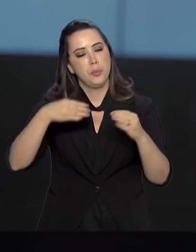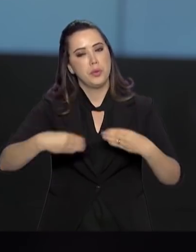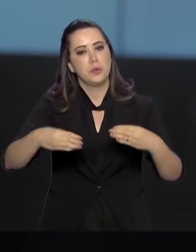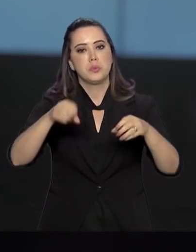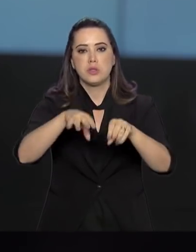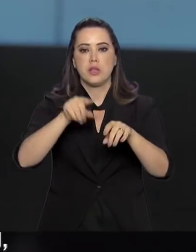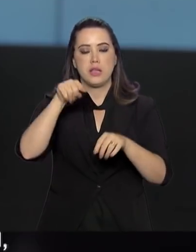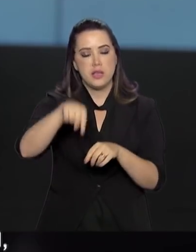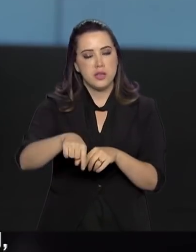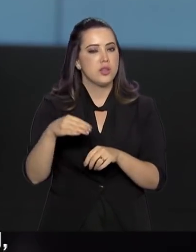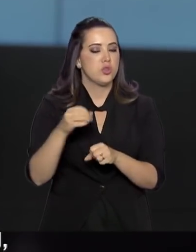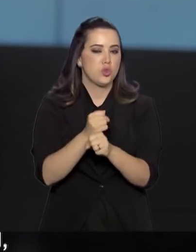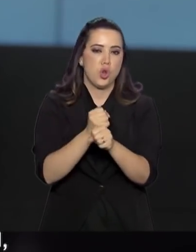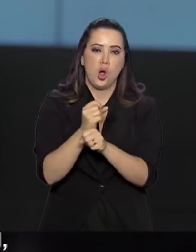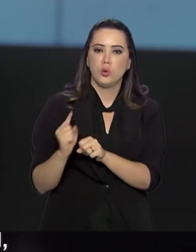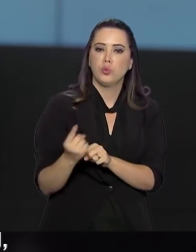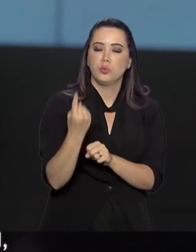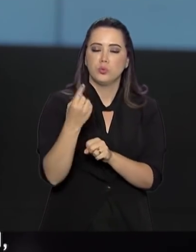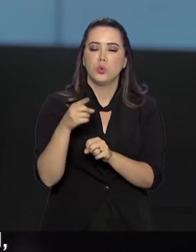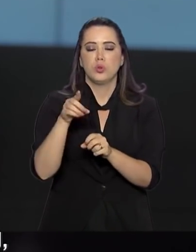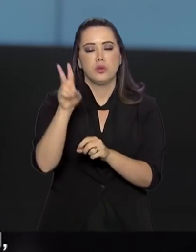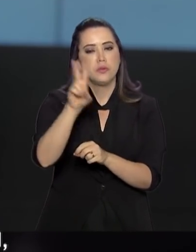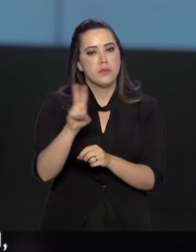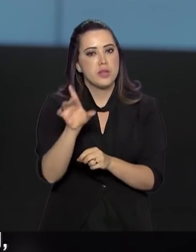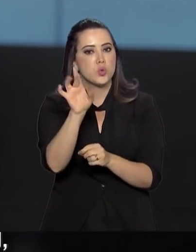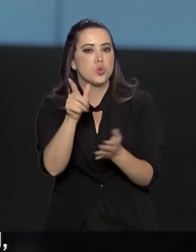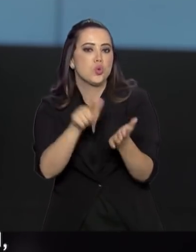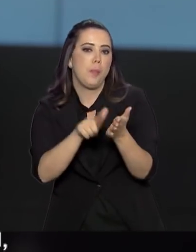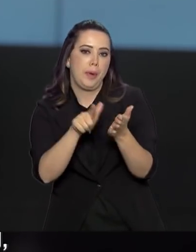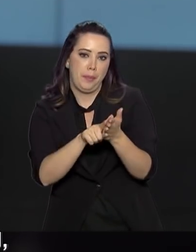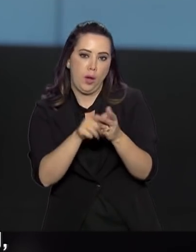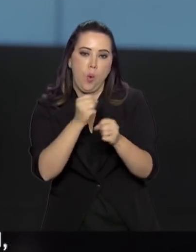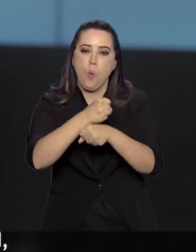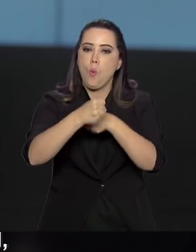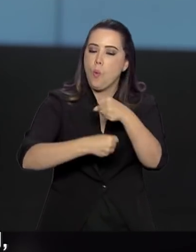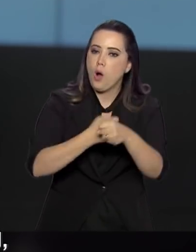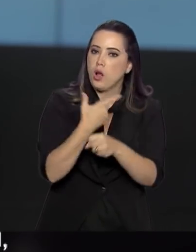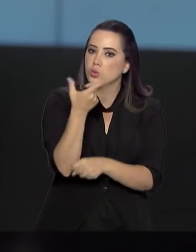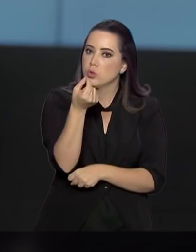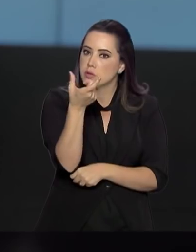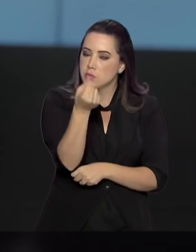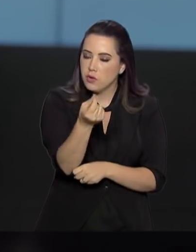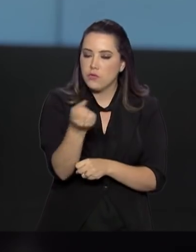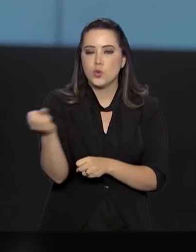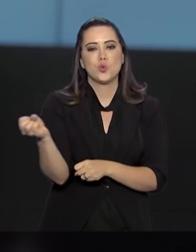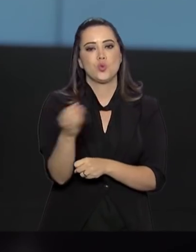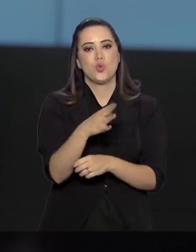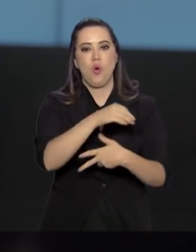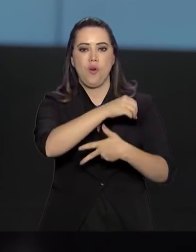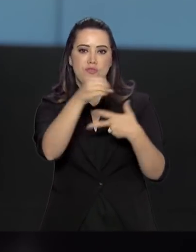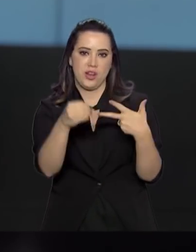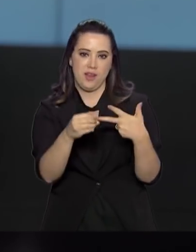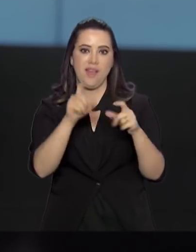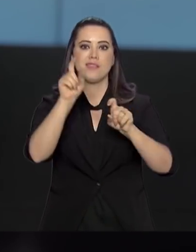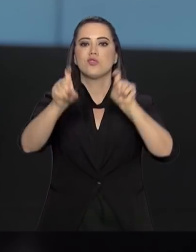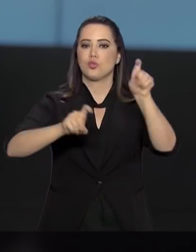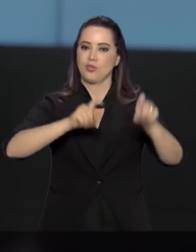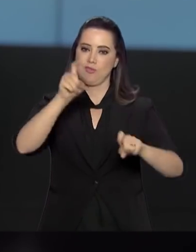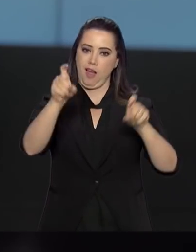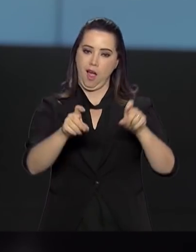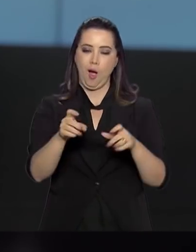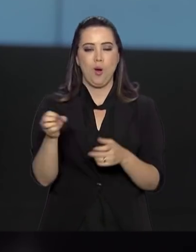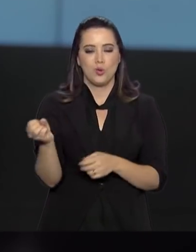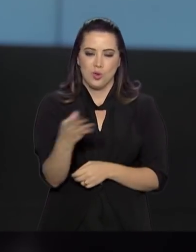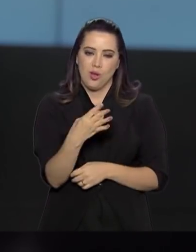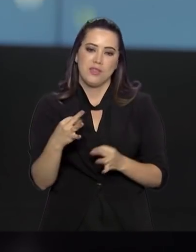totalmente em papel. A partir de 2020, daremos início ao Enem Digital, mais uma ação inovadora